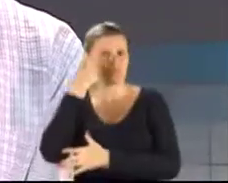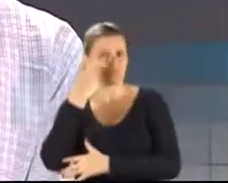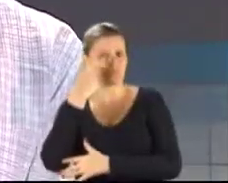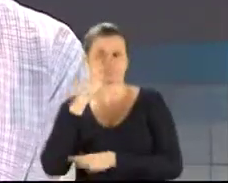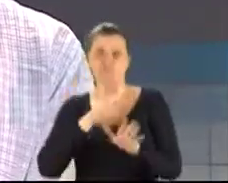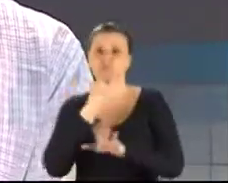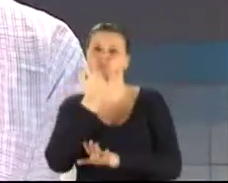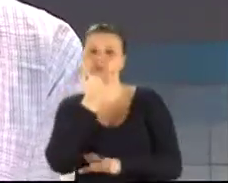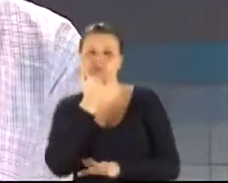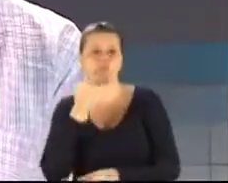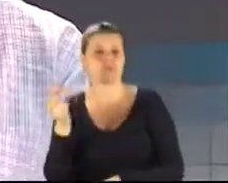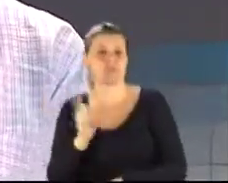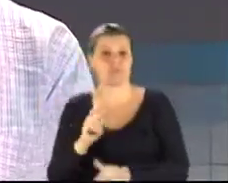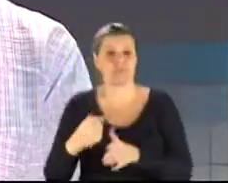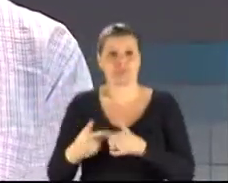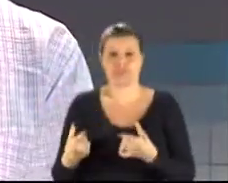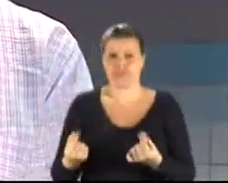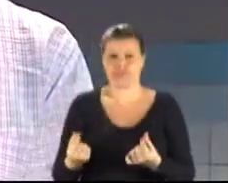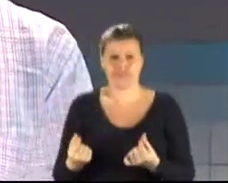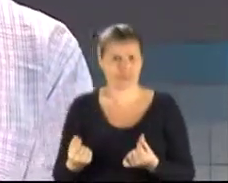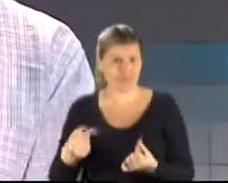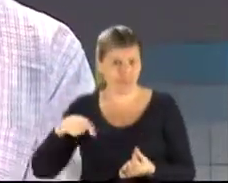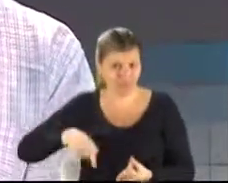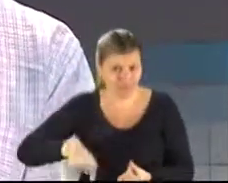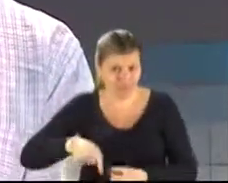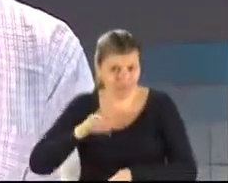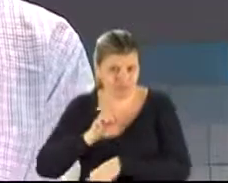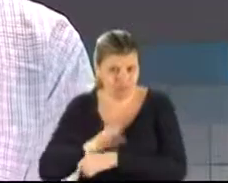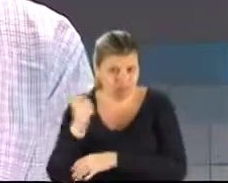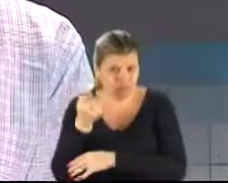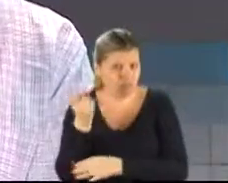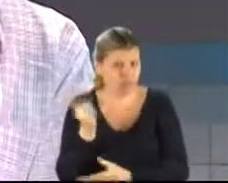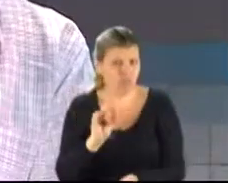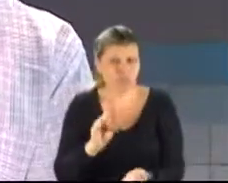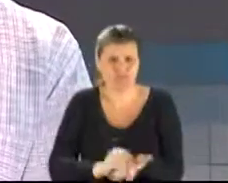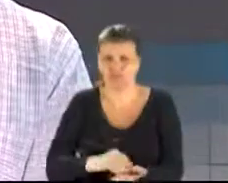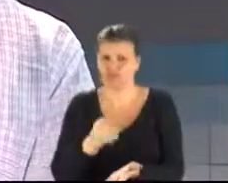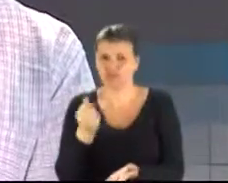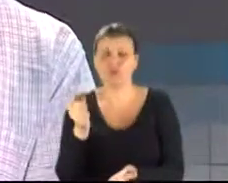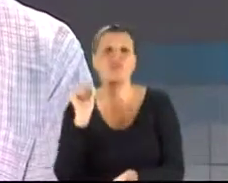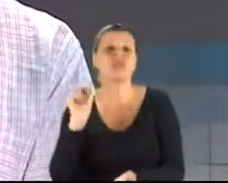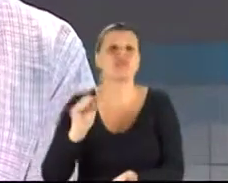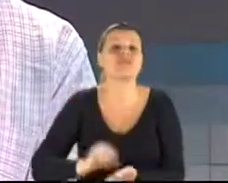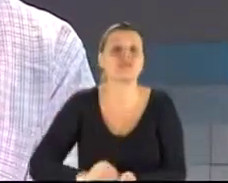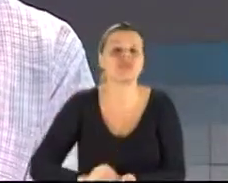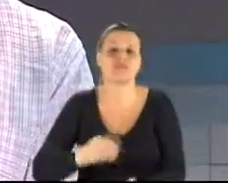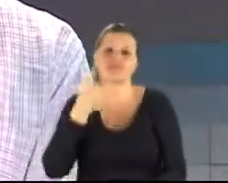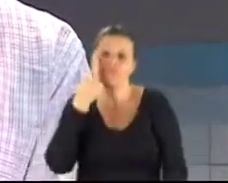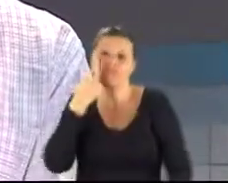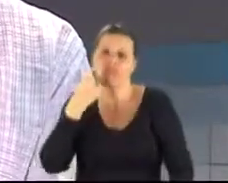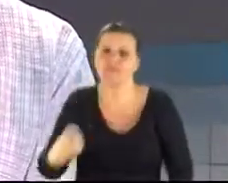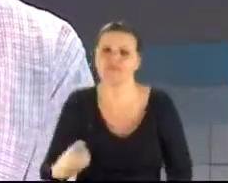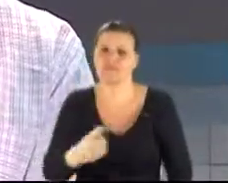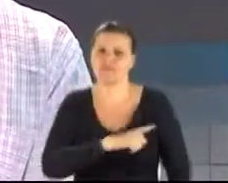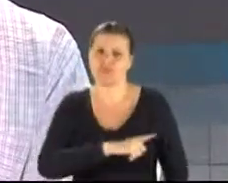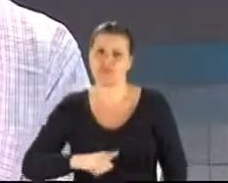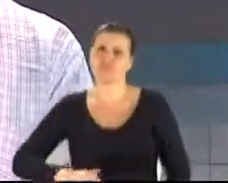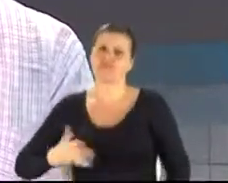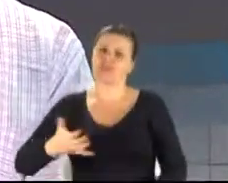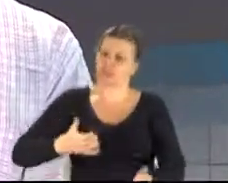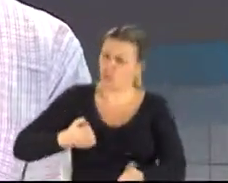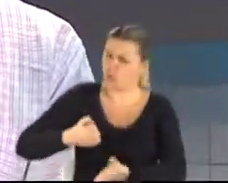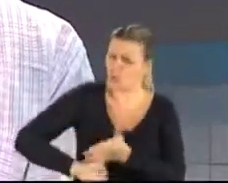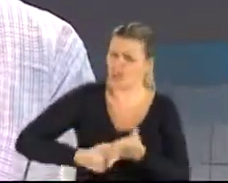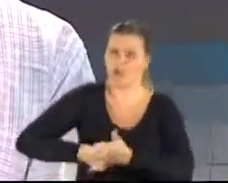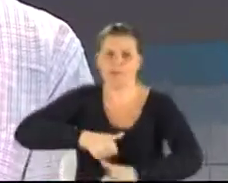não é financeiro, não falta dinheiro no Estado do Rio Grande do Sul, falta é interesse do seu governador em lutar realmente